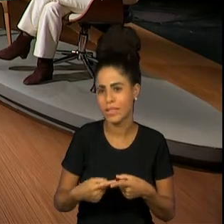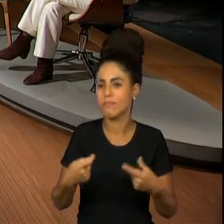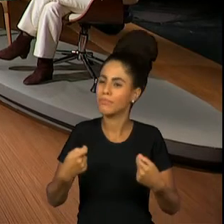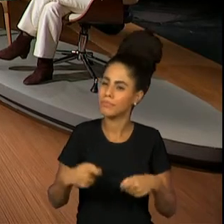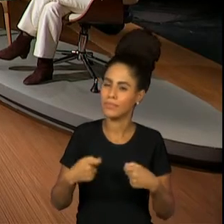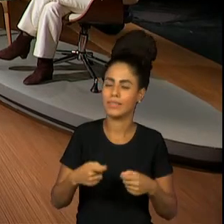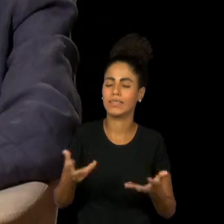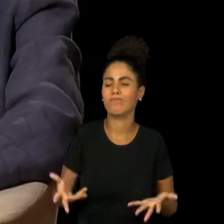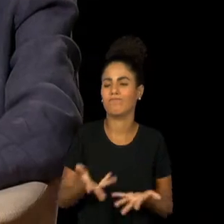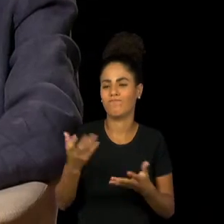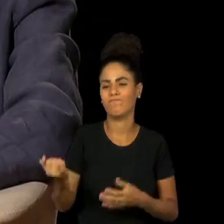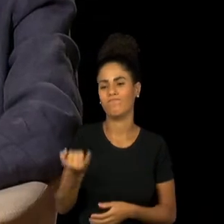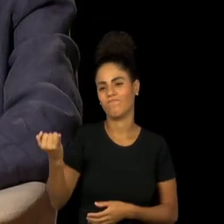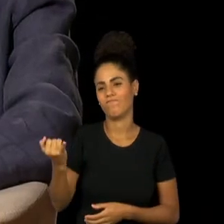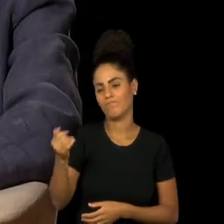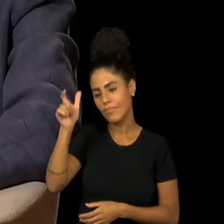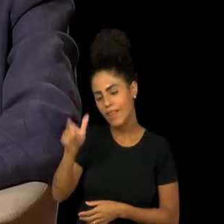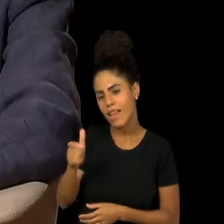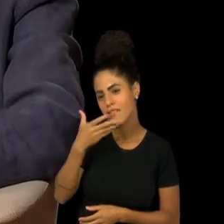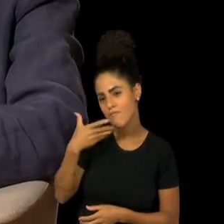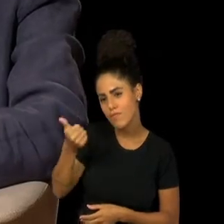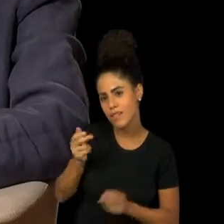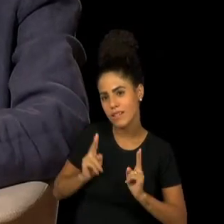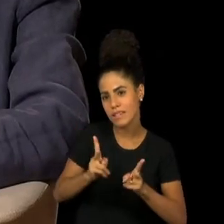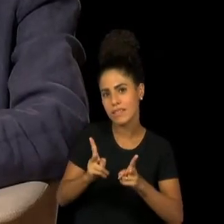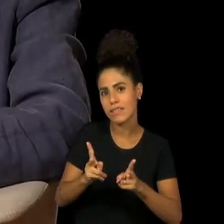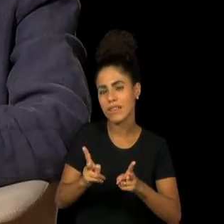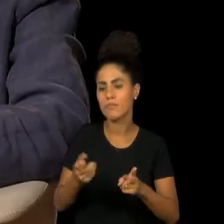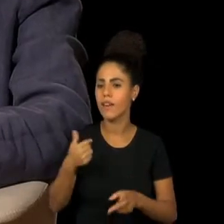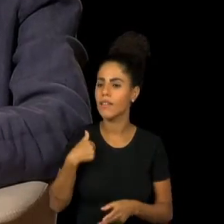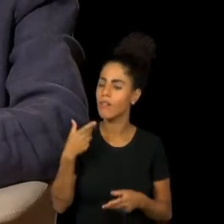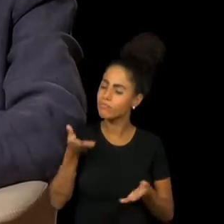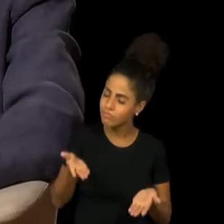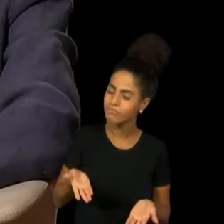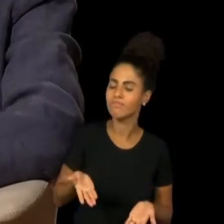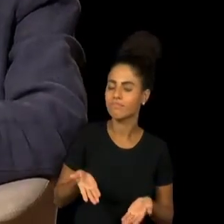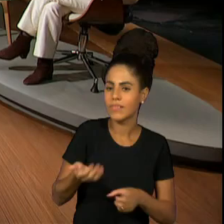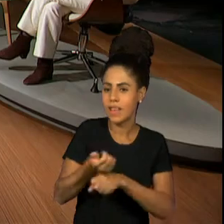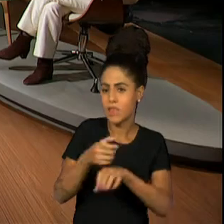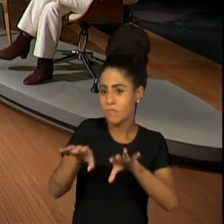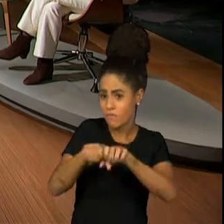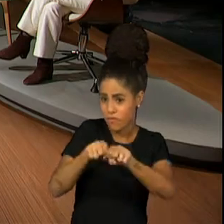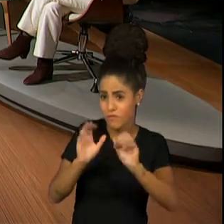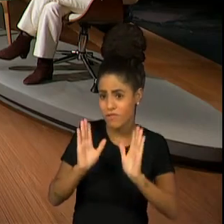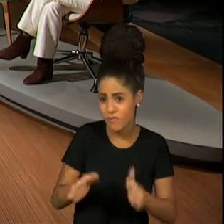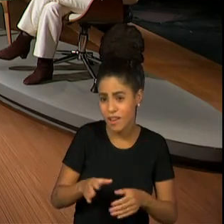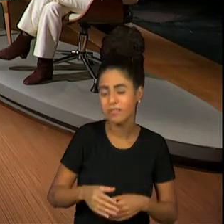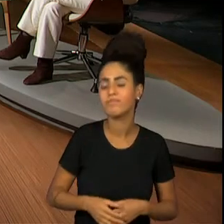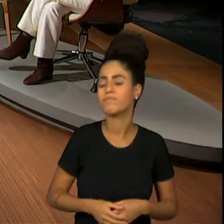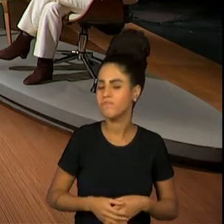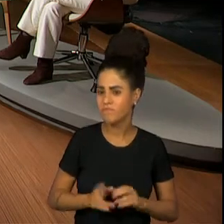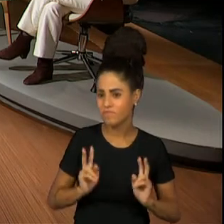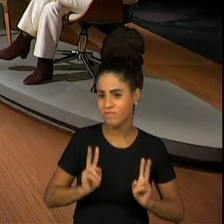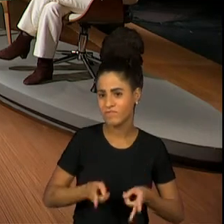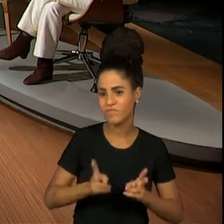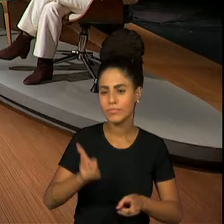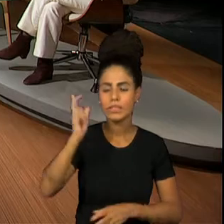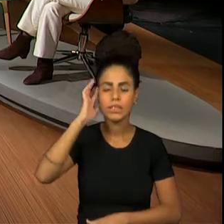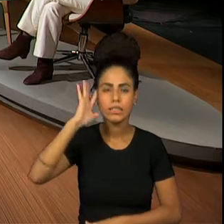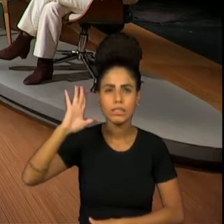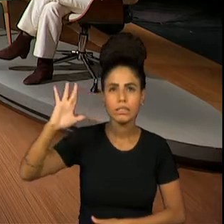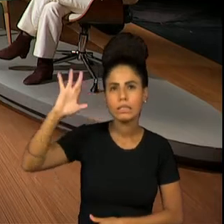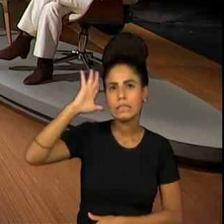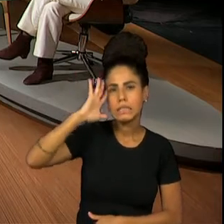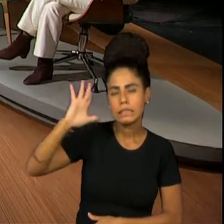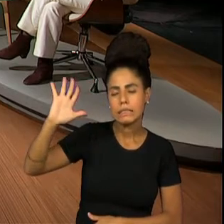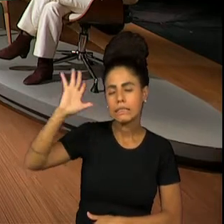como. Foi para isso que eu também me formei. E é dali que vem um pouco o meu pensamento e